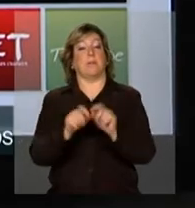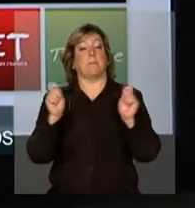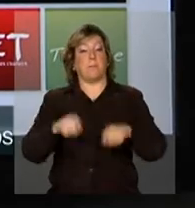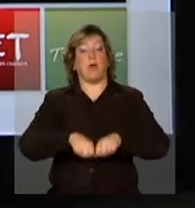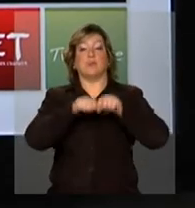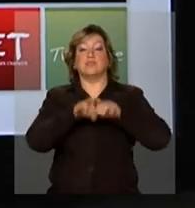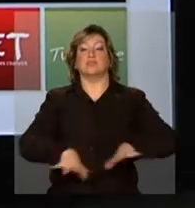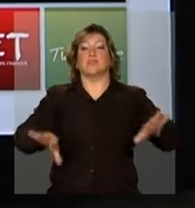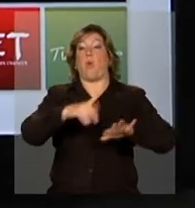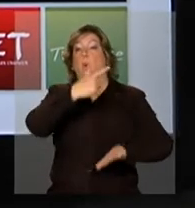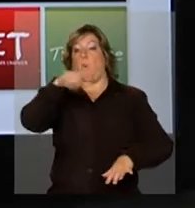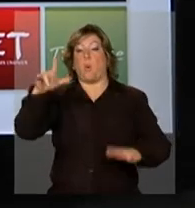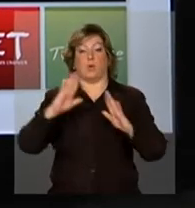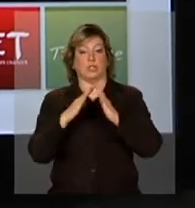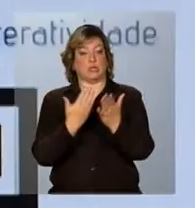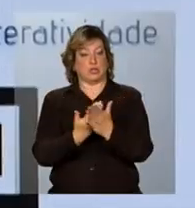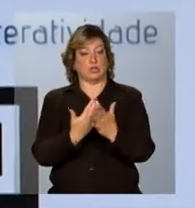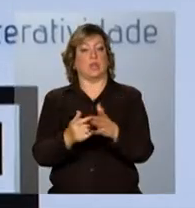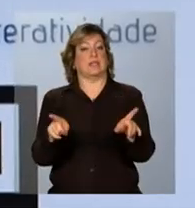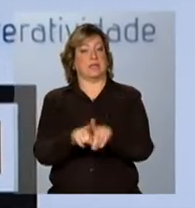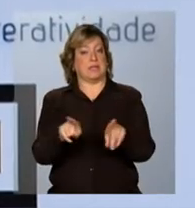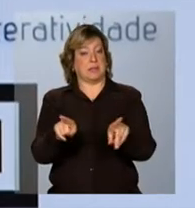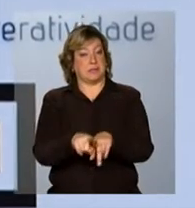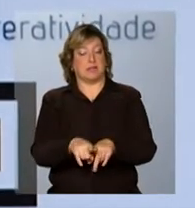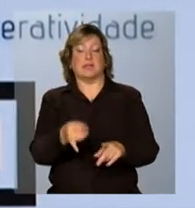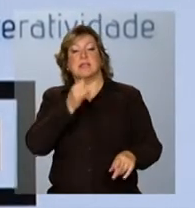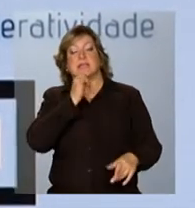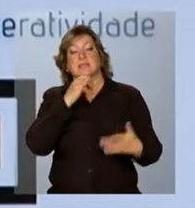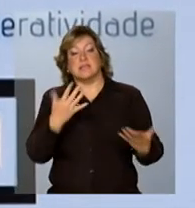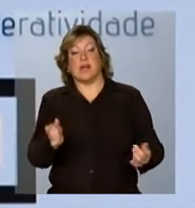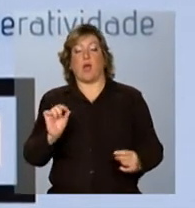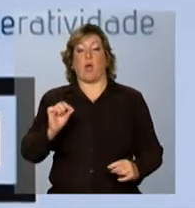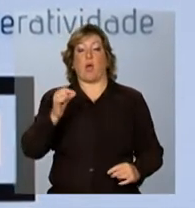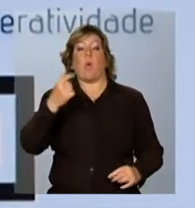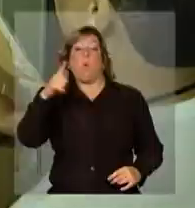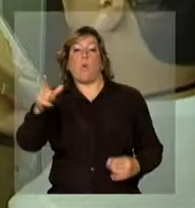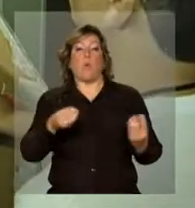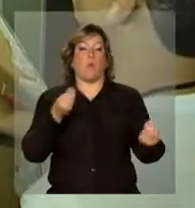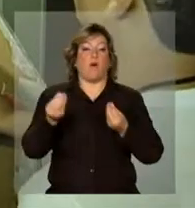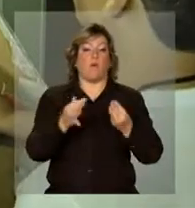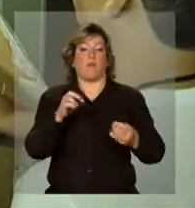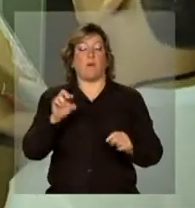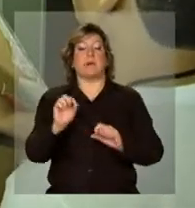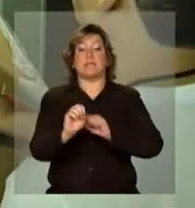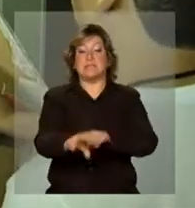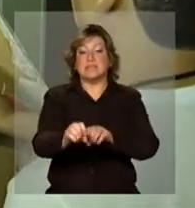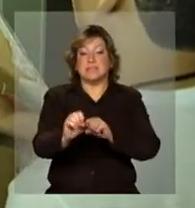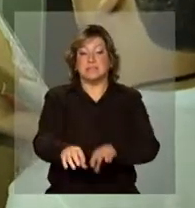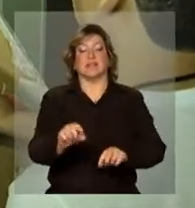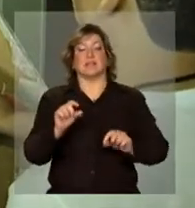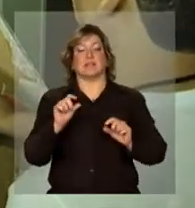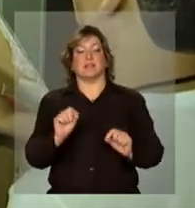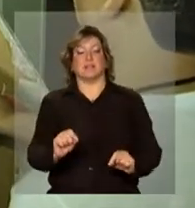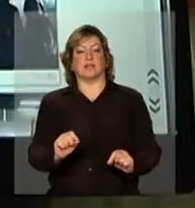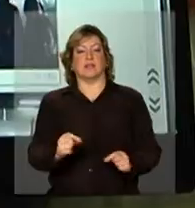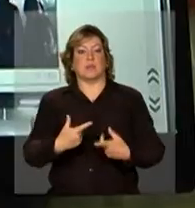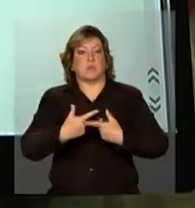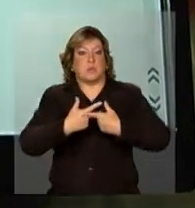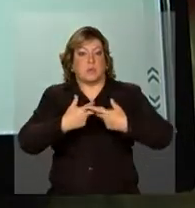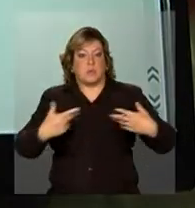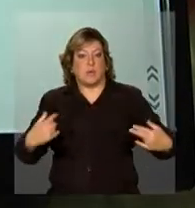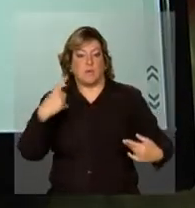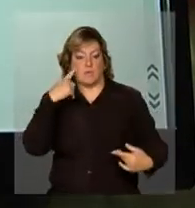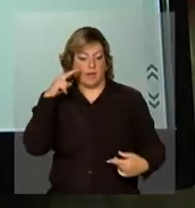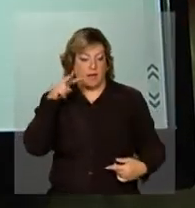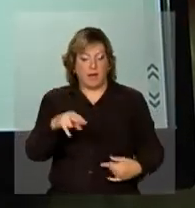escolas também, para, no caso, outra maneira de ensinar, ensinar o lúdico também, ensinar